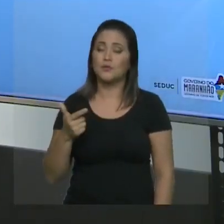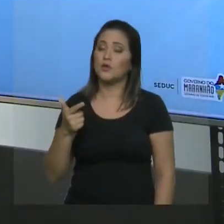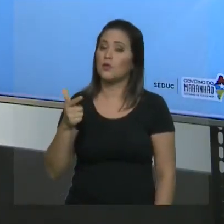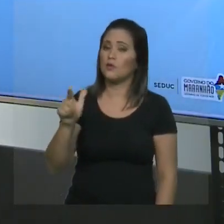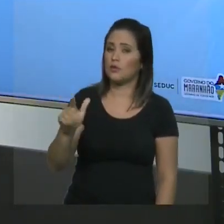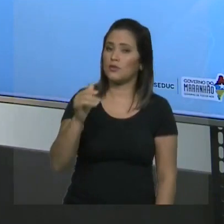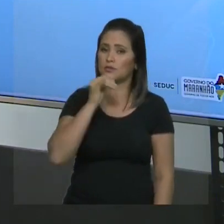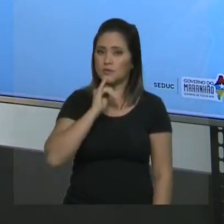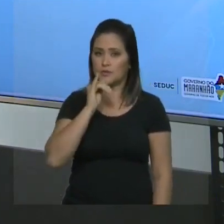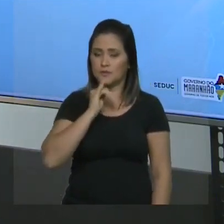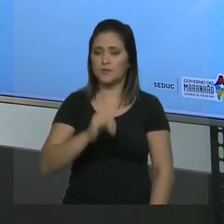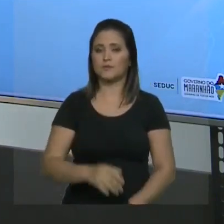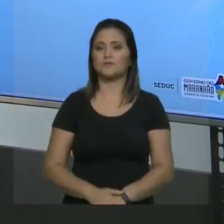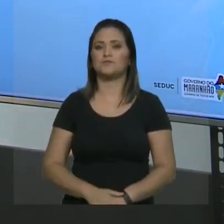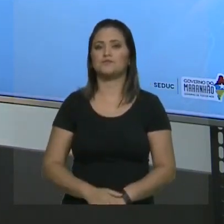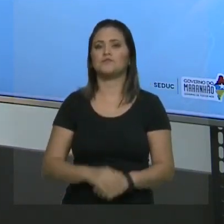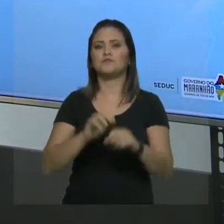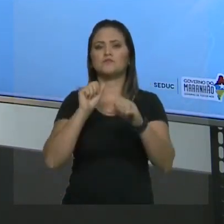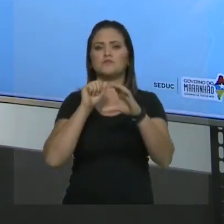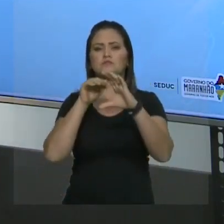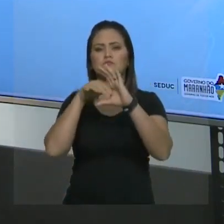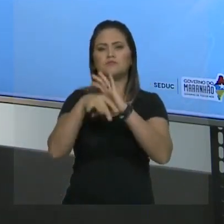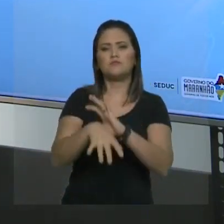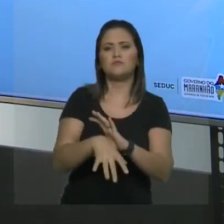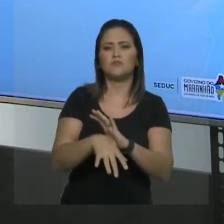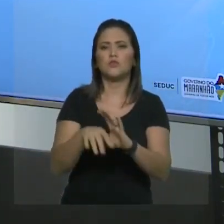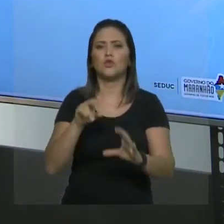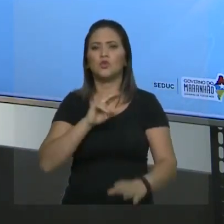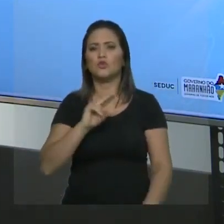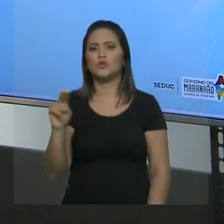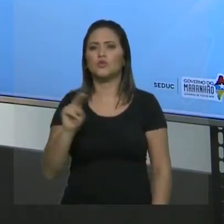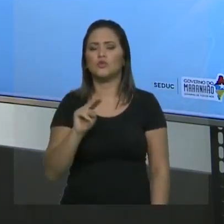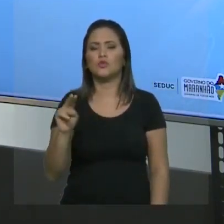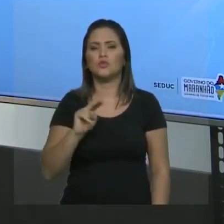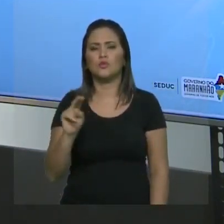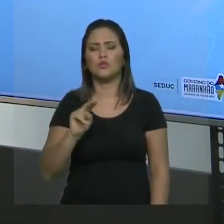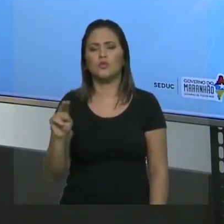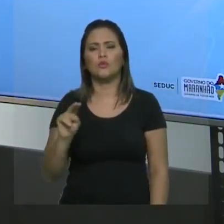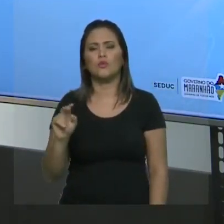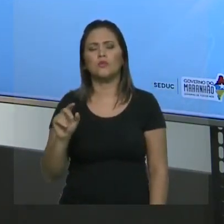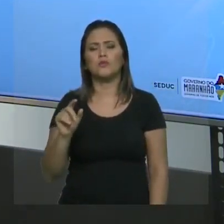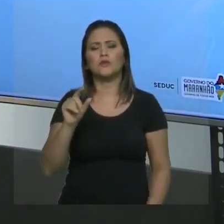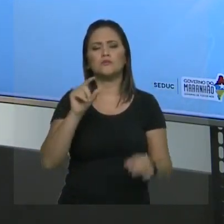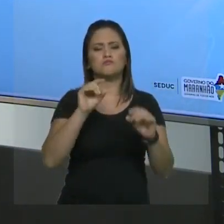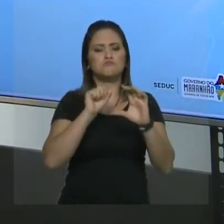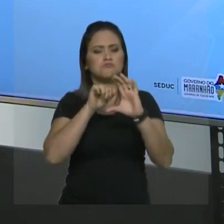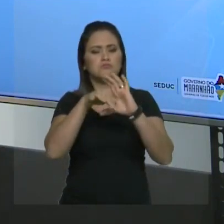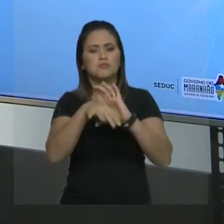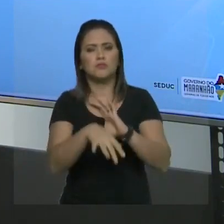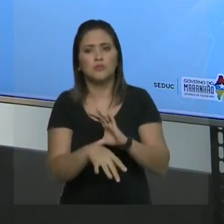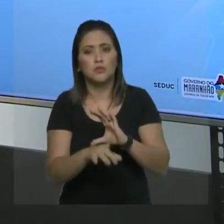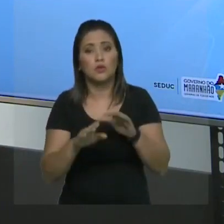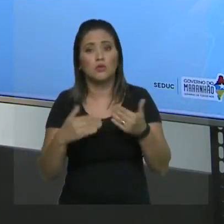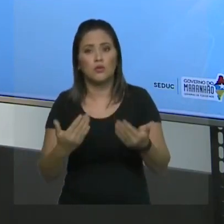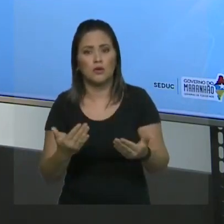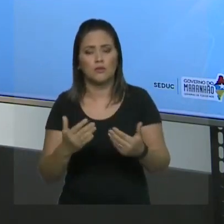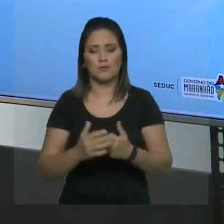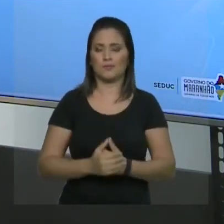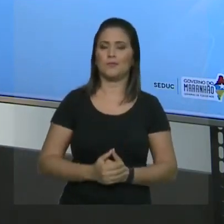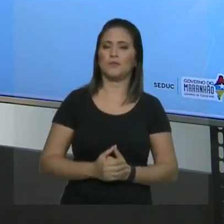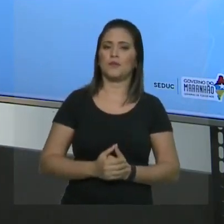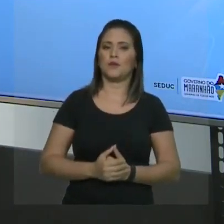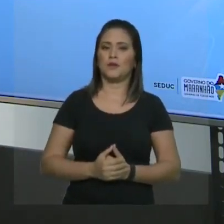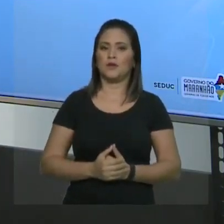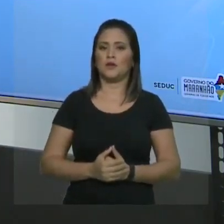Olha essa cadeia ramificada. O nome oficial do composto abaixo é... Vamos lá? Cadeia ramificada? Sim. Primeira